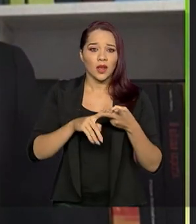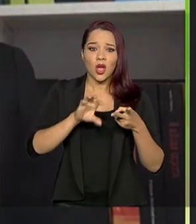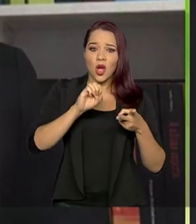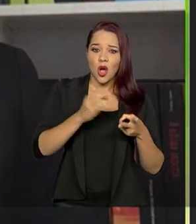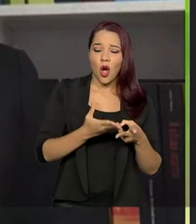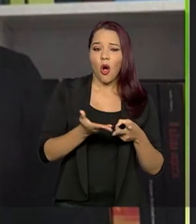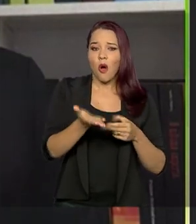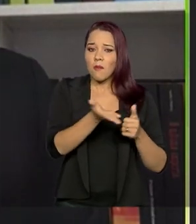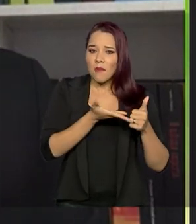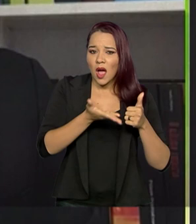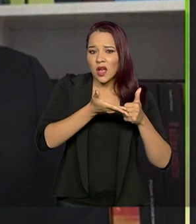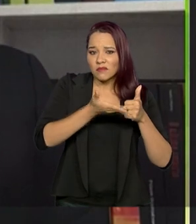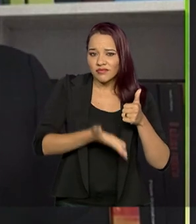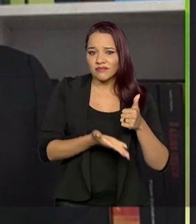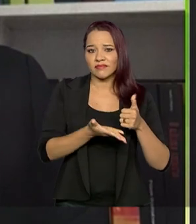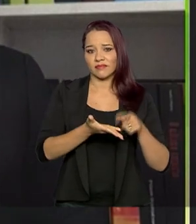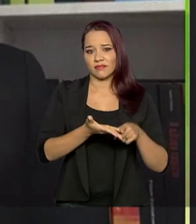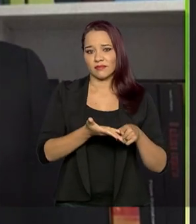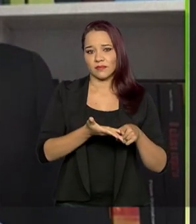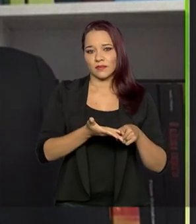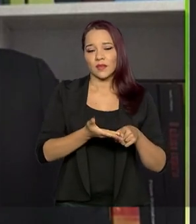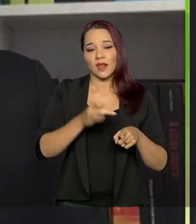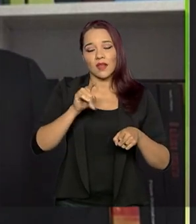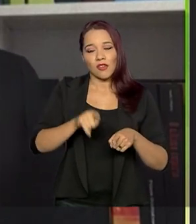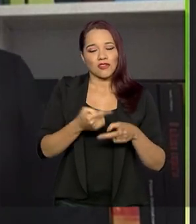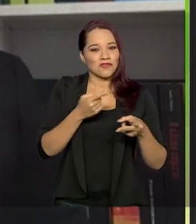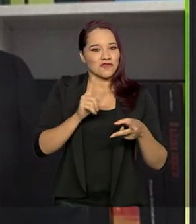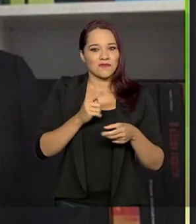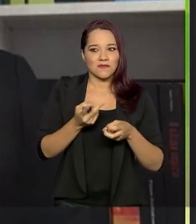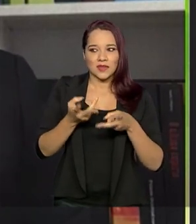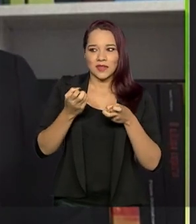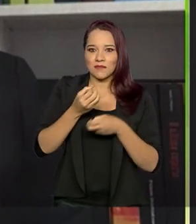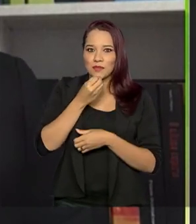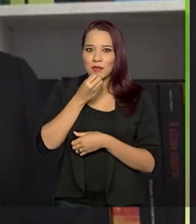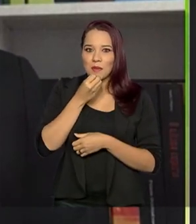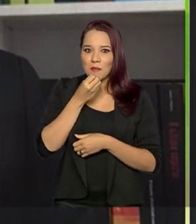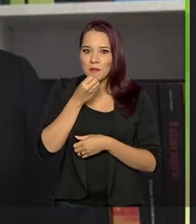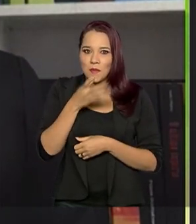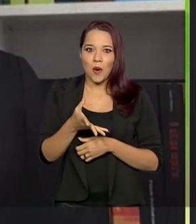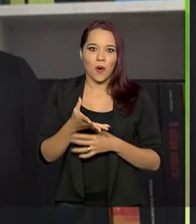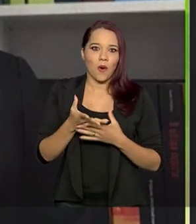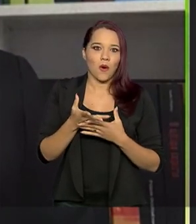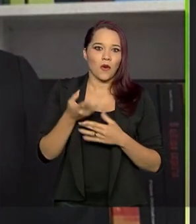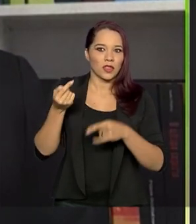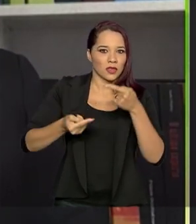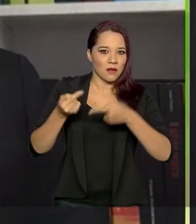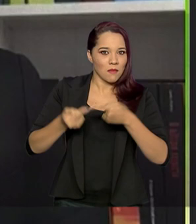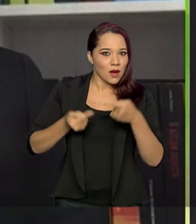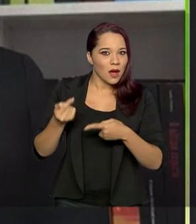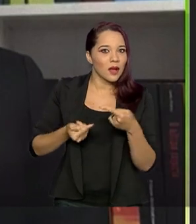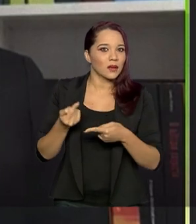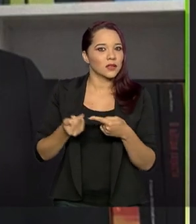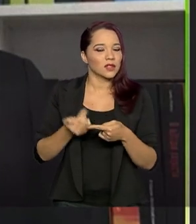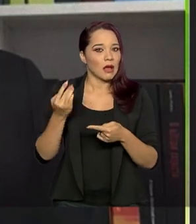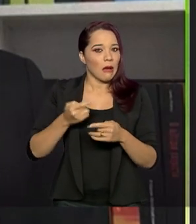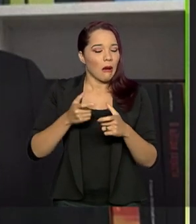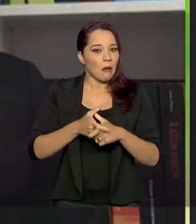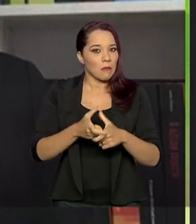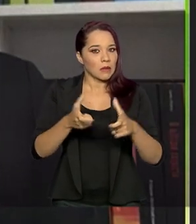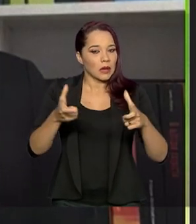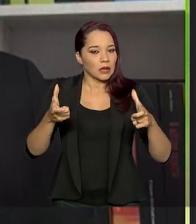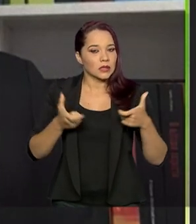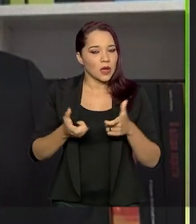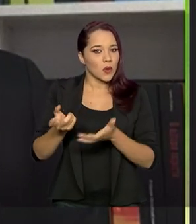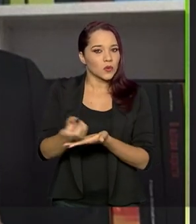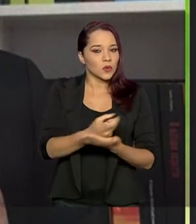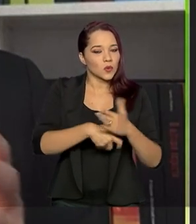classe média baixa. Então, nós não vemos como um bom debate a ampliação de uma